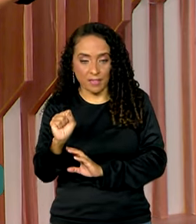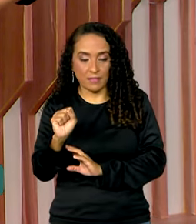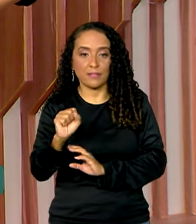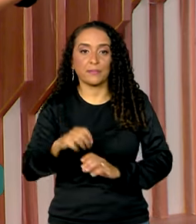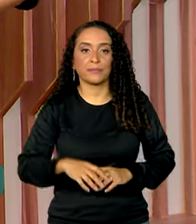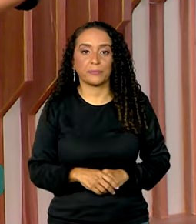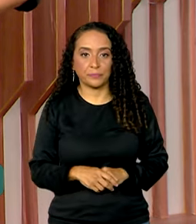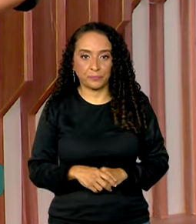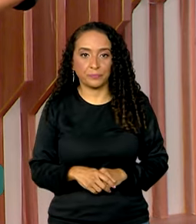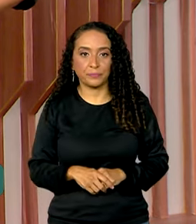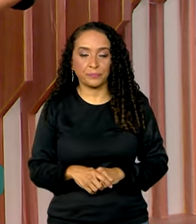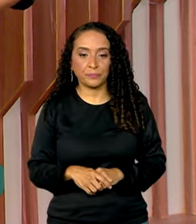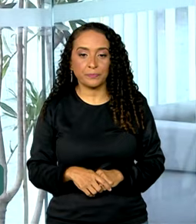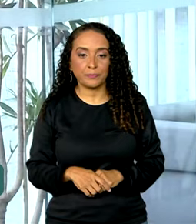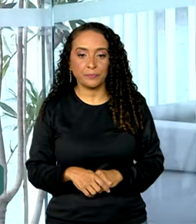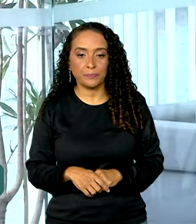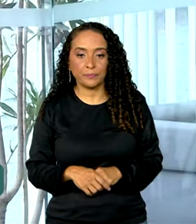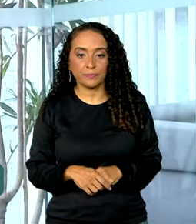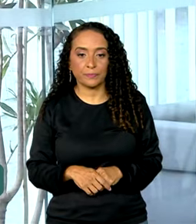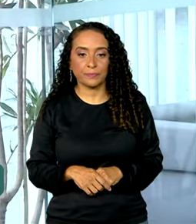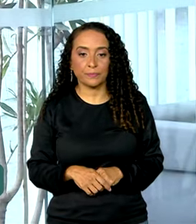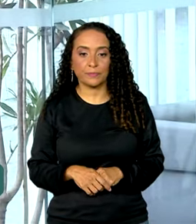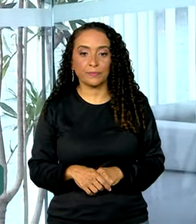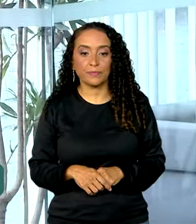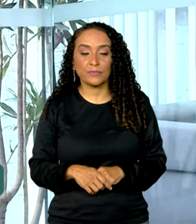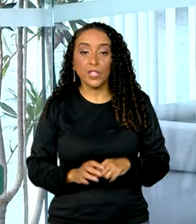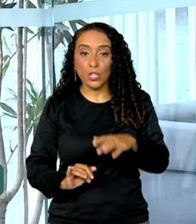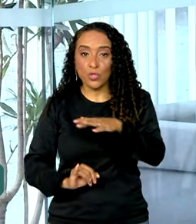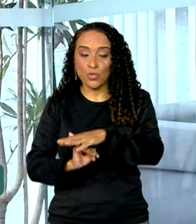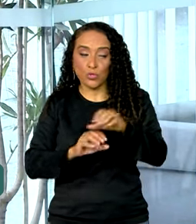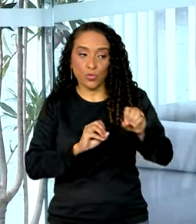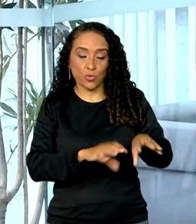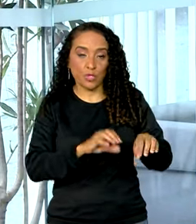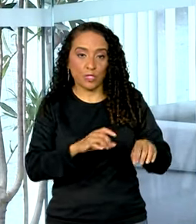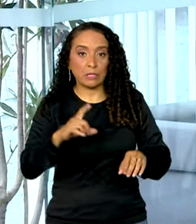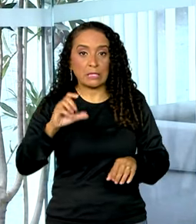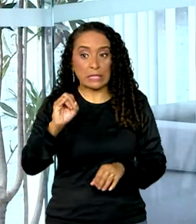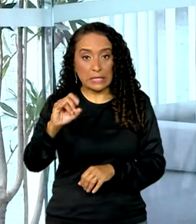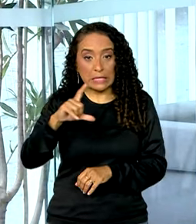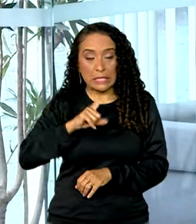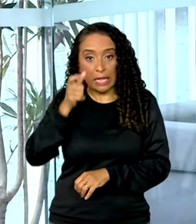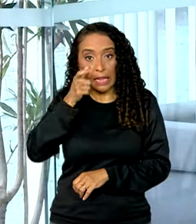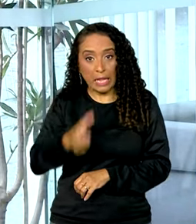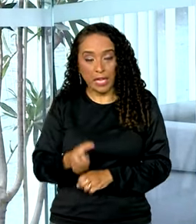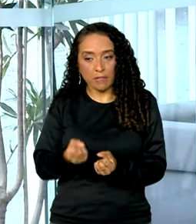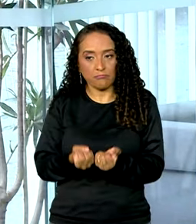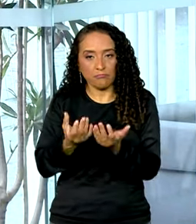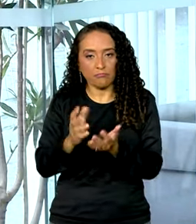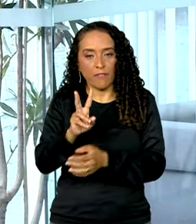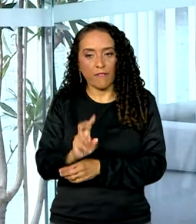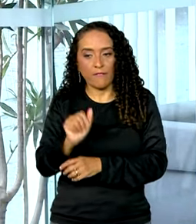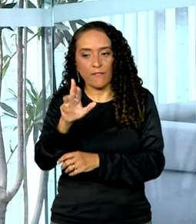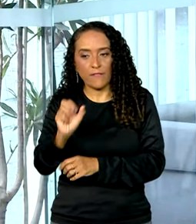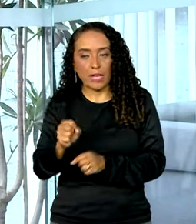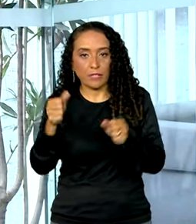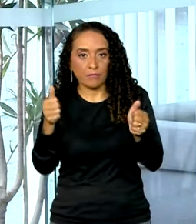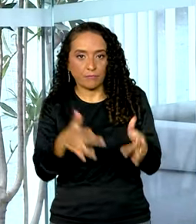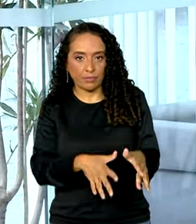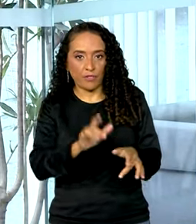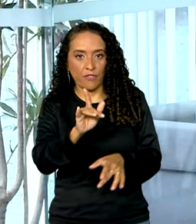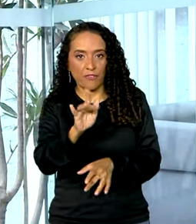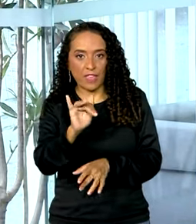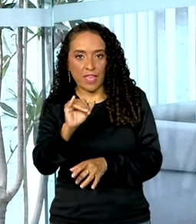Estudantil, o FIES. As instituições de educação que tiverem interesse em ofertar vagas remanescentes no FIES